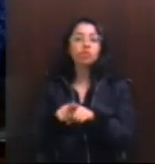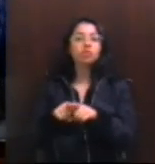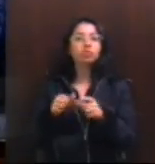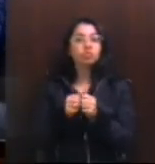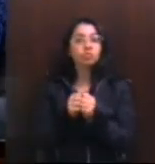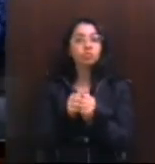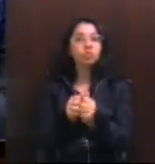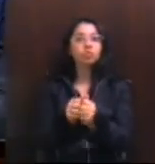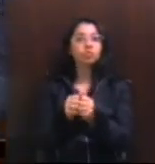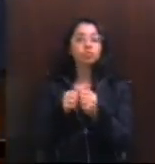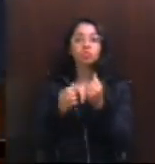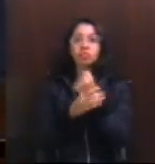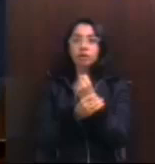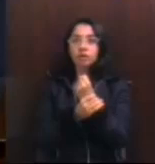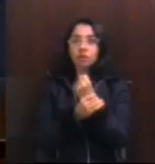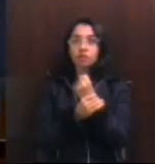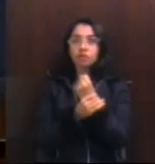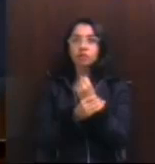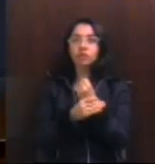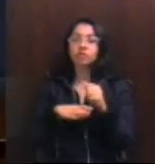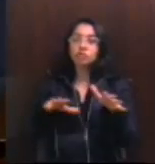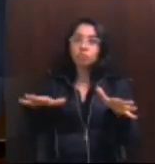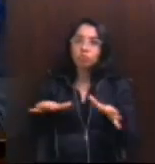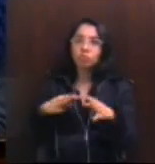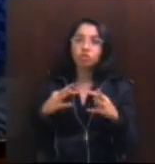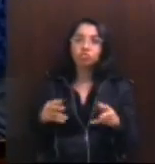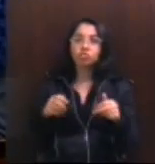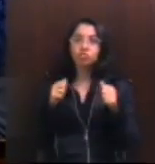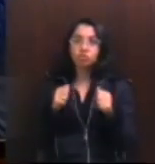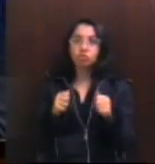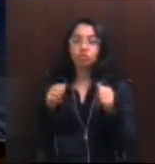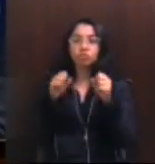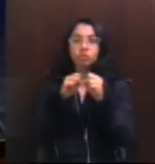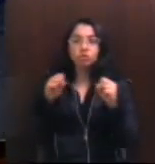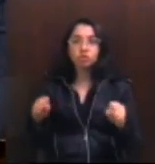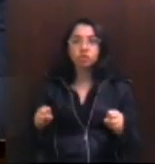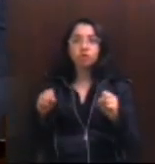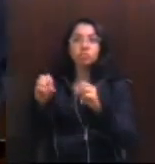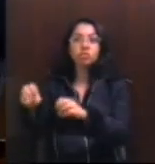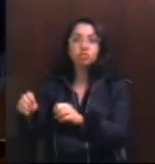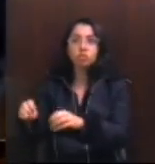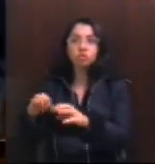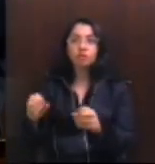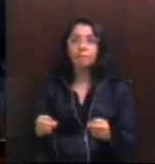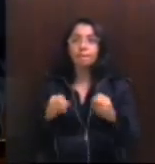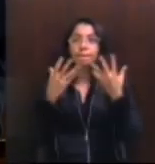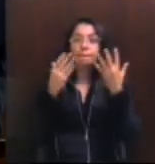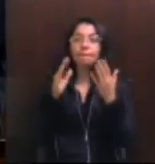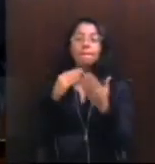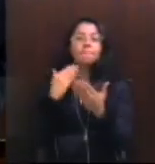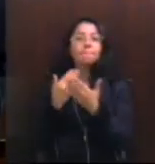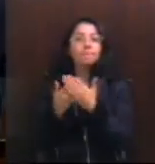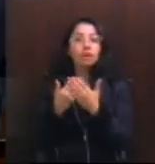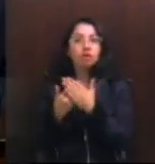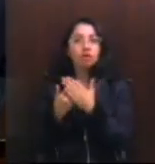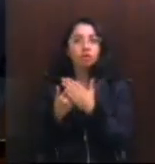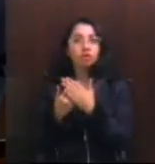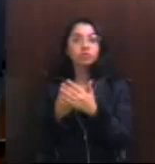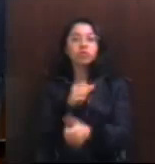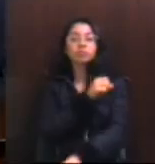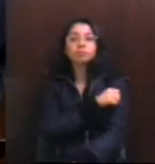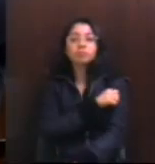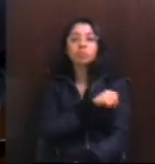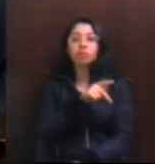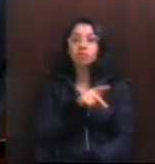greve. Mas, veja, é um movimento de todo o sistema da educação, quando estudantes e professores juntos reivindicam condições